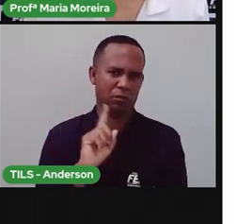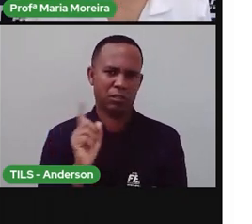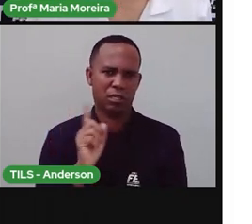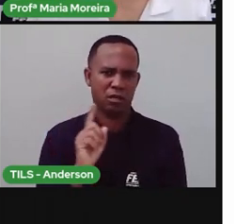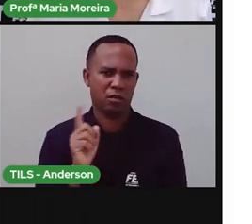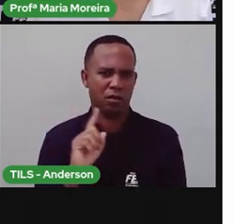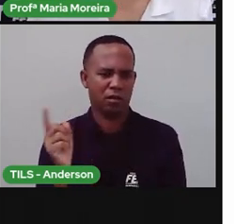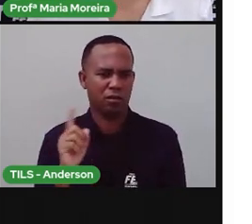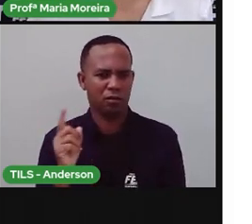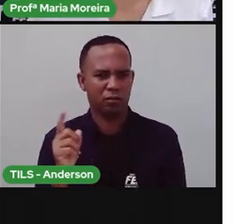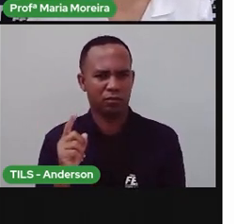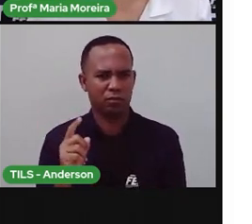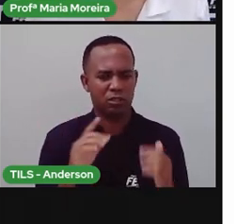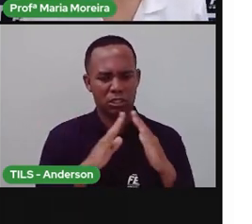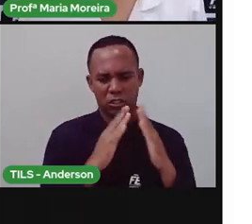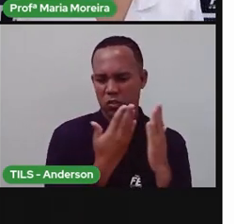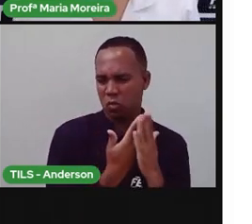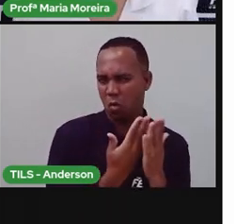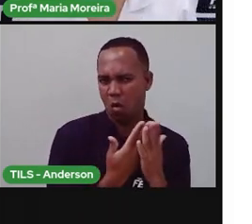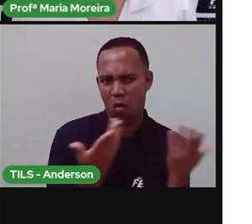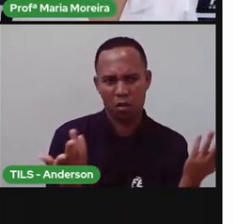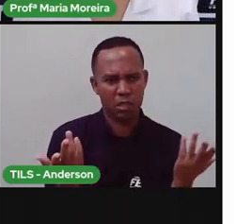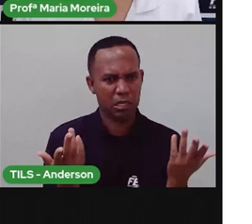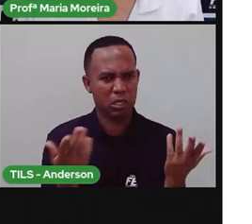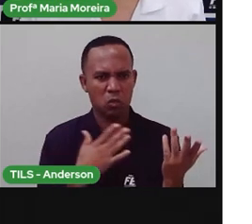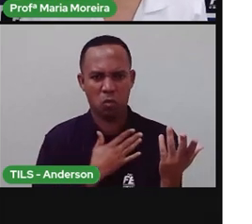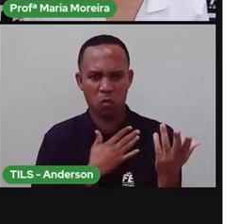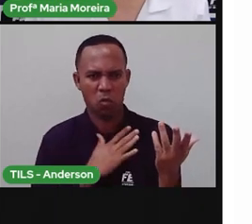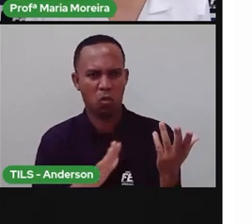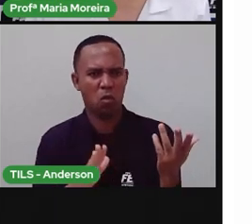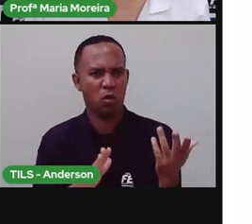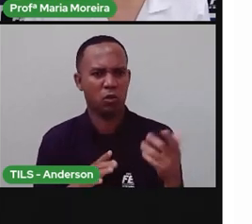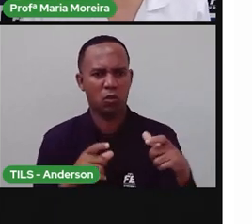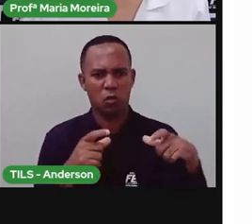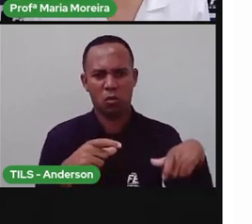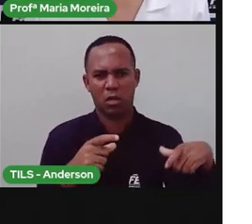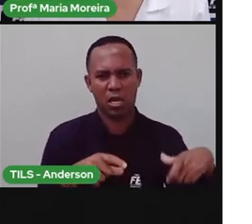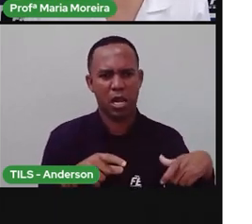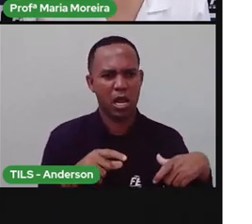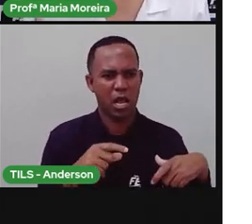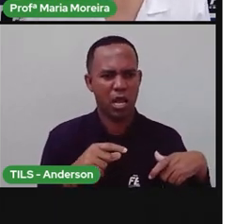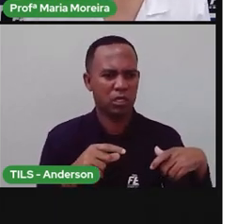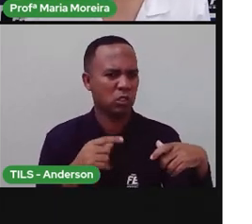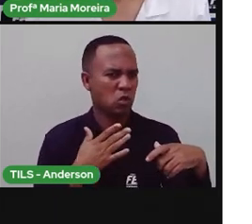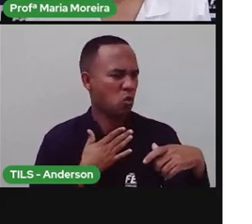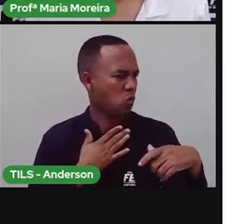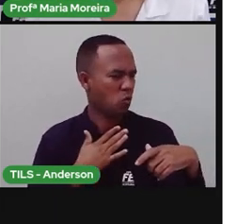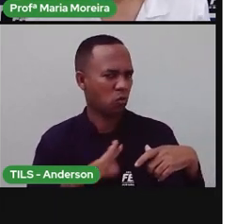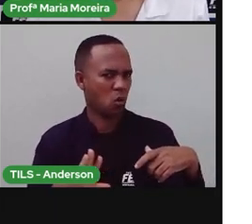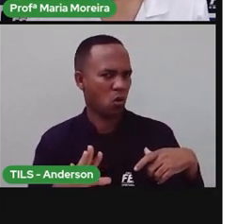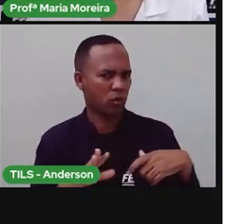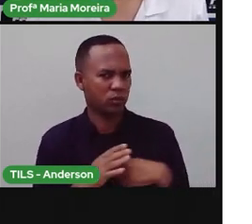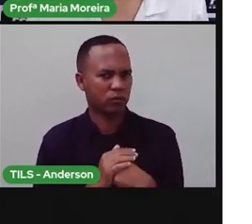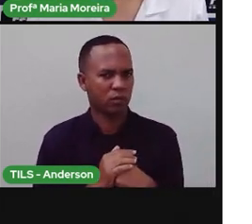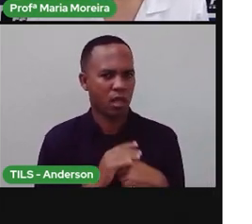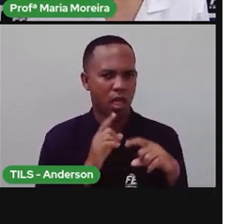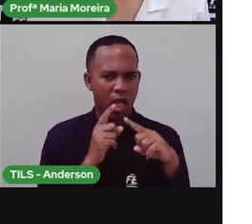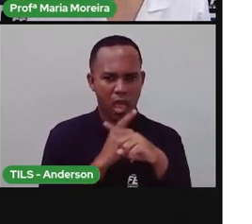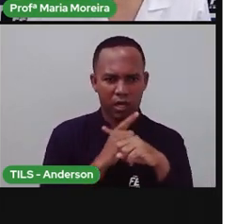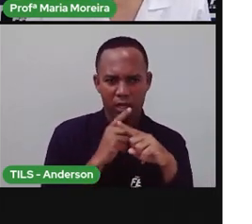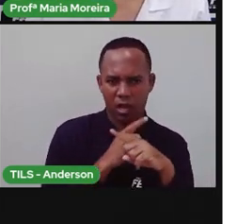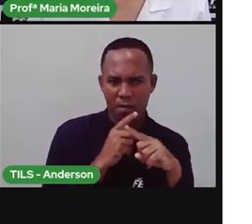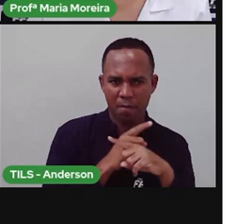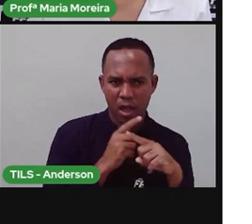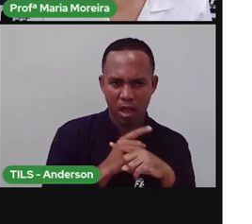com alguma coisa que está acontecendo na minha escola. Eu não concordo com alguma coisa do meu bairro. Eu só vou poder reclamar